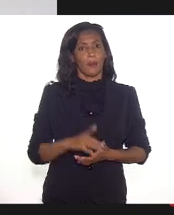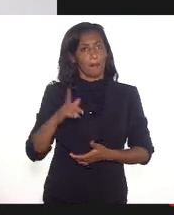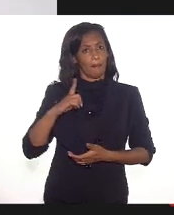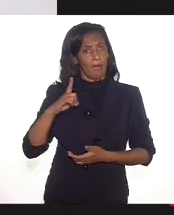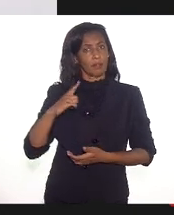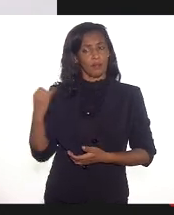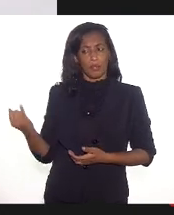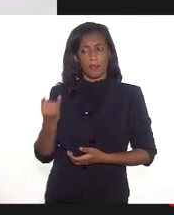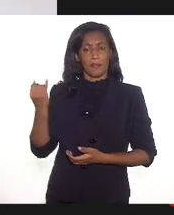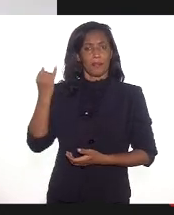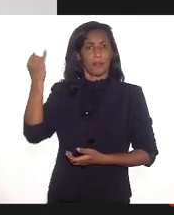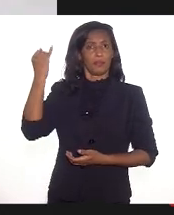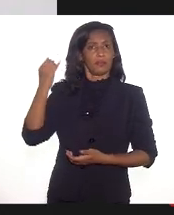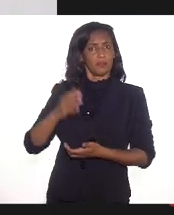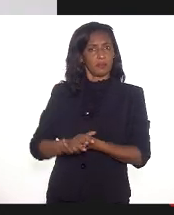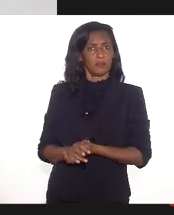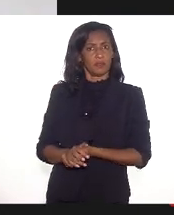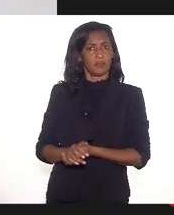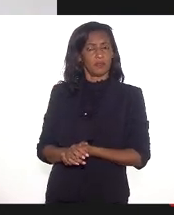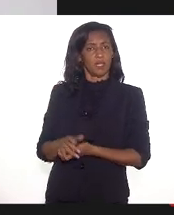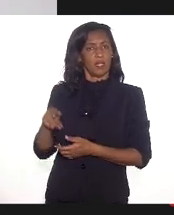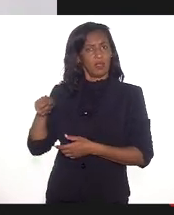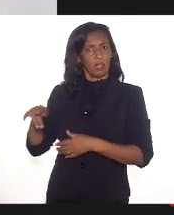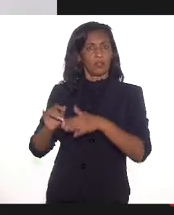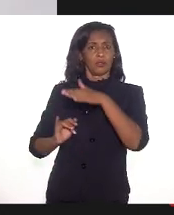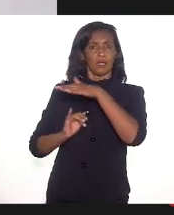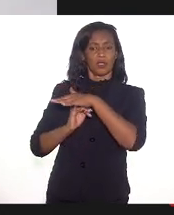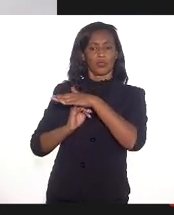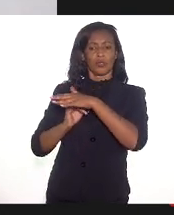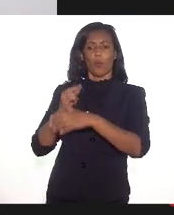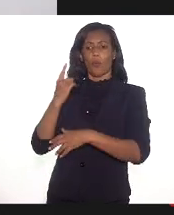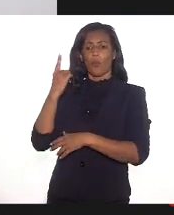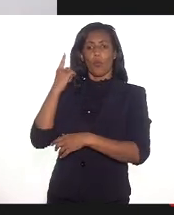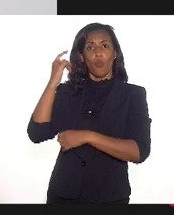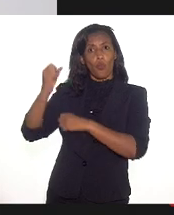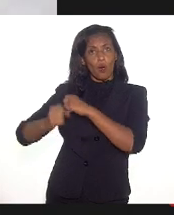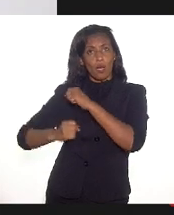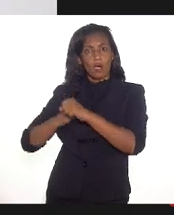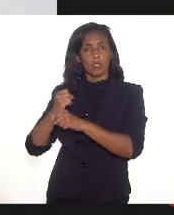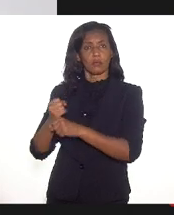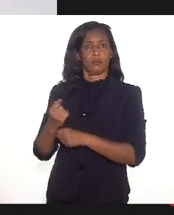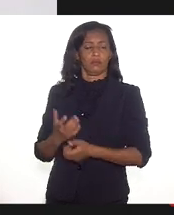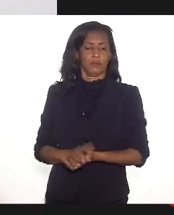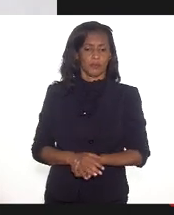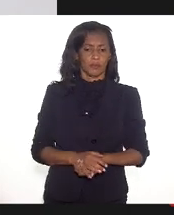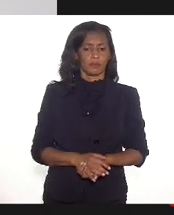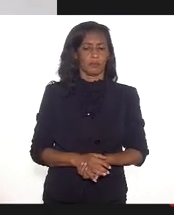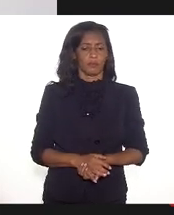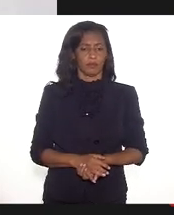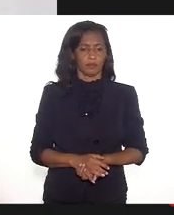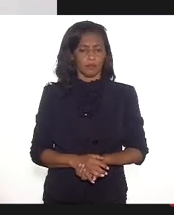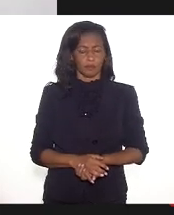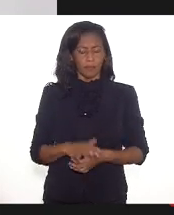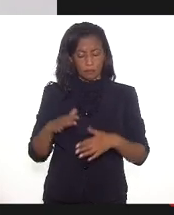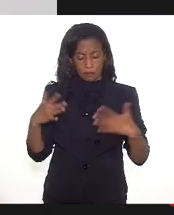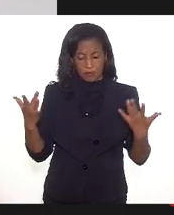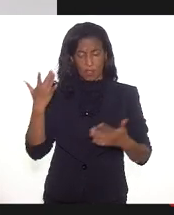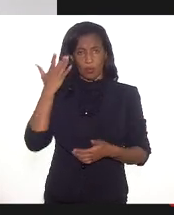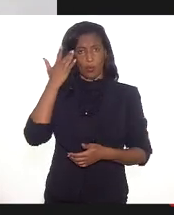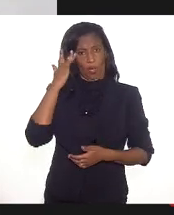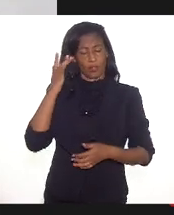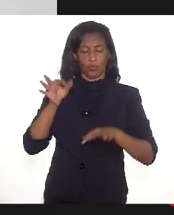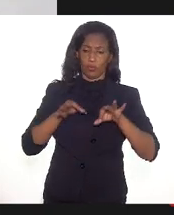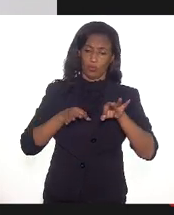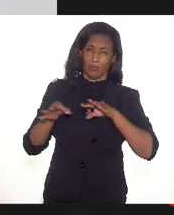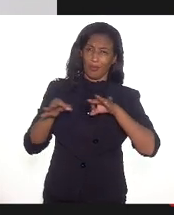estratégico naquela instituição por um período de um ano. Então, eu acho que uma forma da